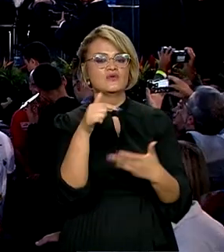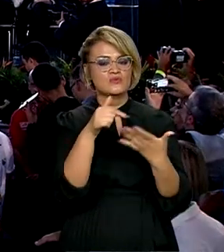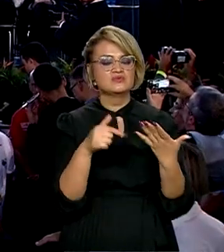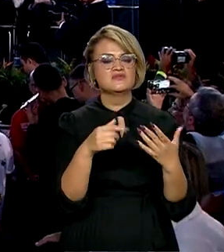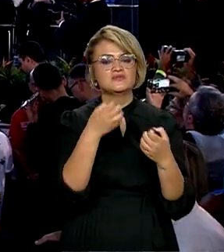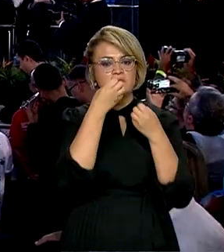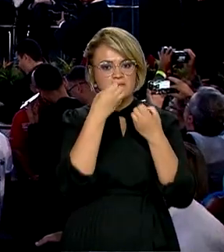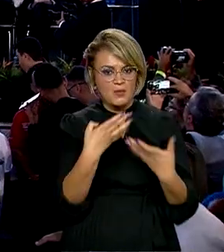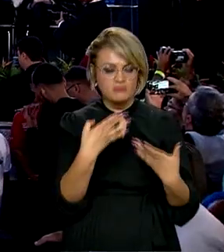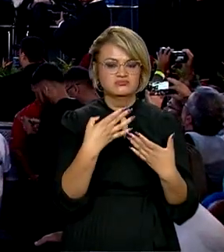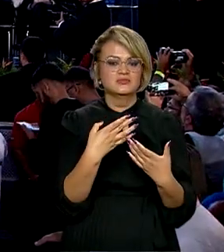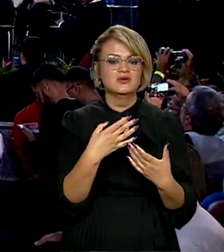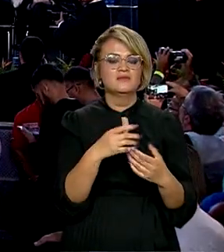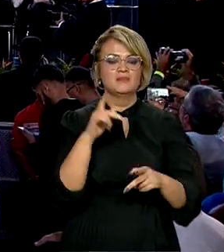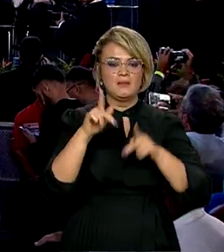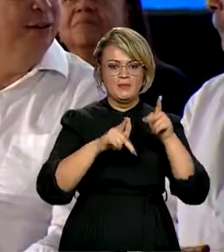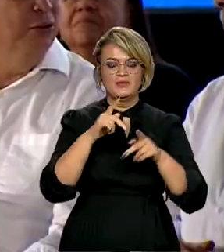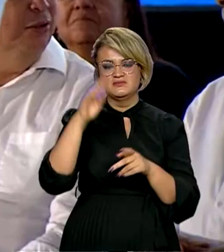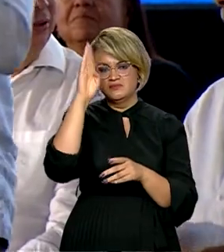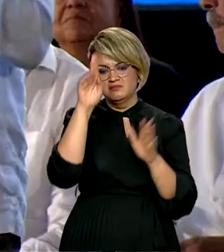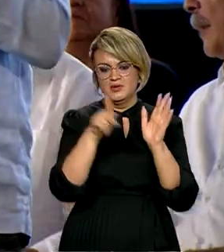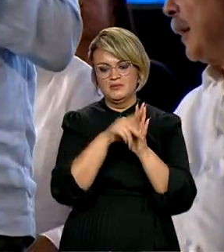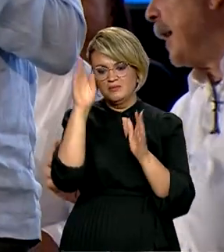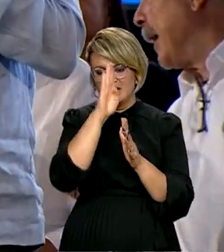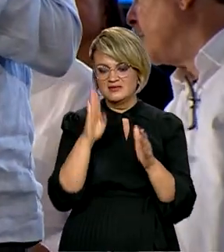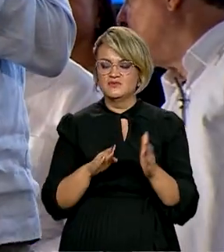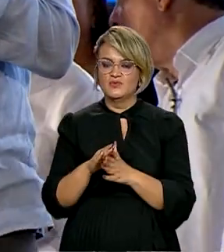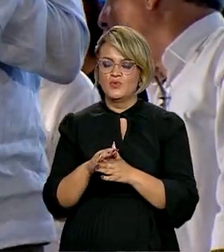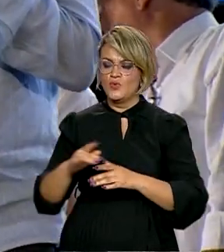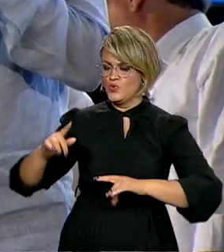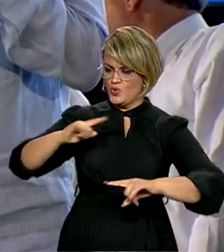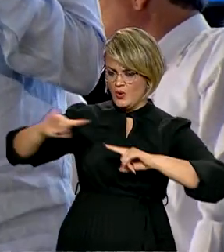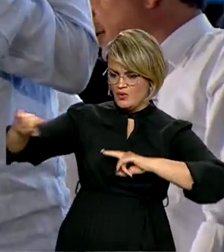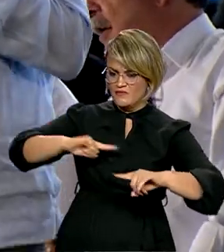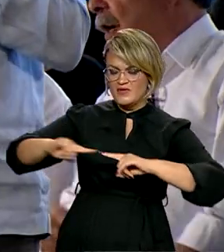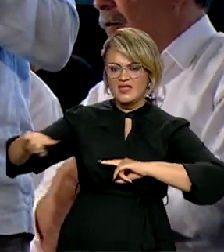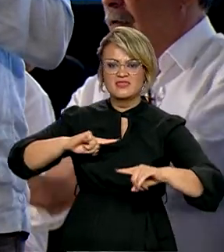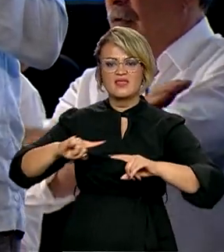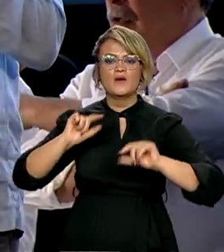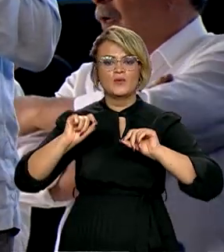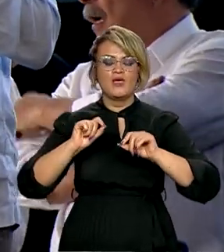público melhor para o povo brasileiro. A arte de governar é cuidar do povo.